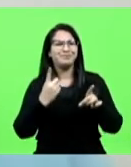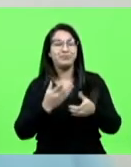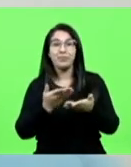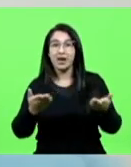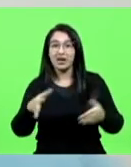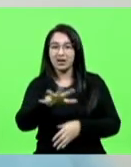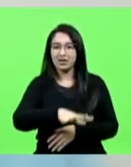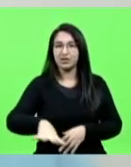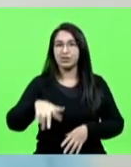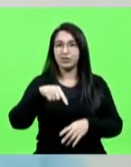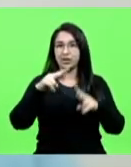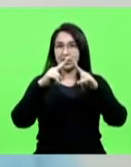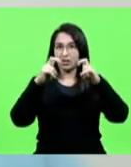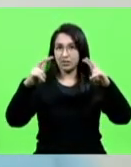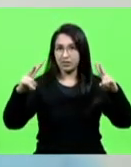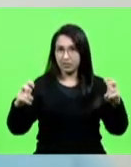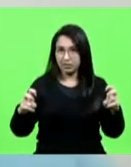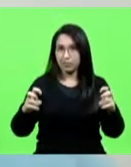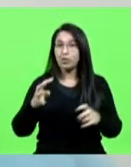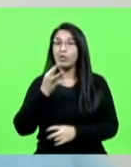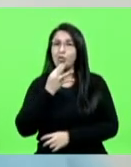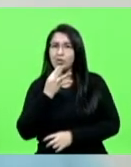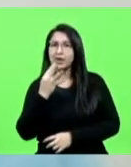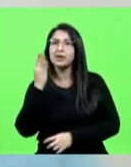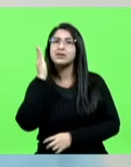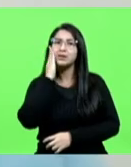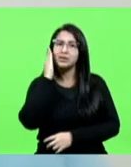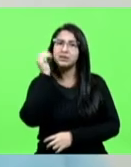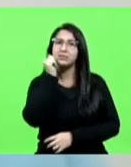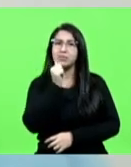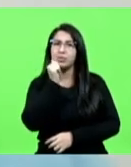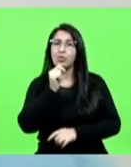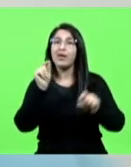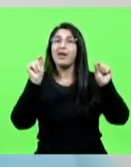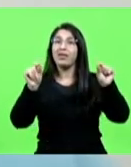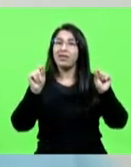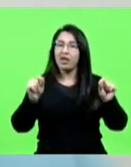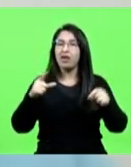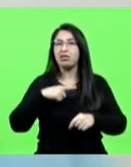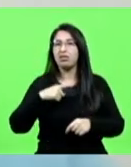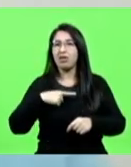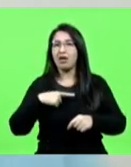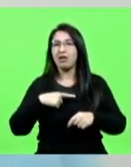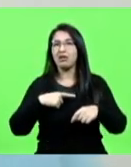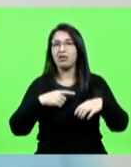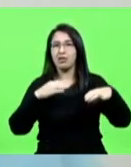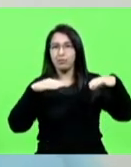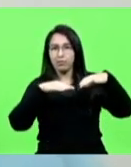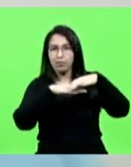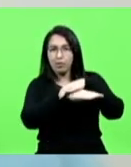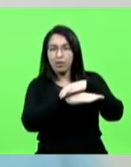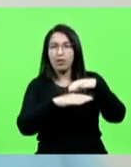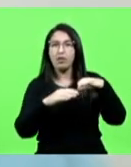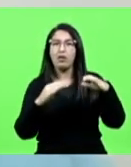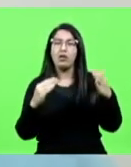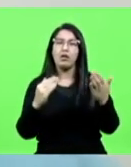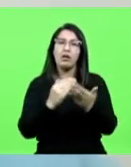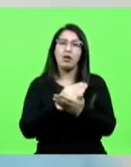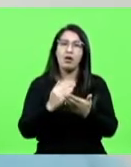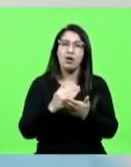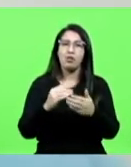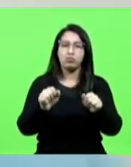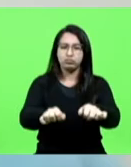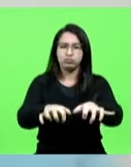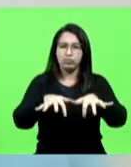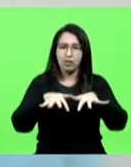nós temos o túnel, né? Nós temos edificações, monumentos, enfim, o auditório Antonieta de Barros, mas quem